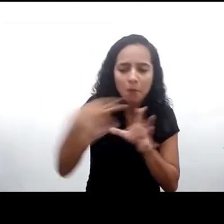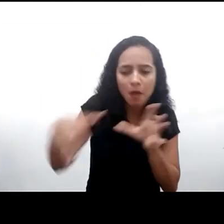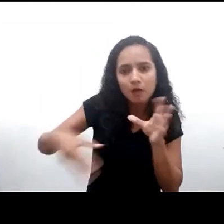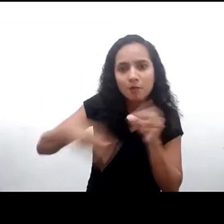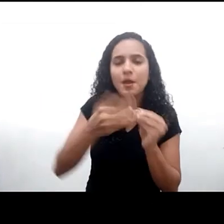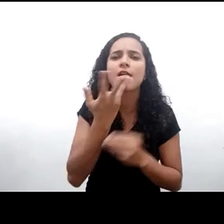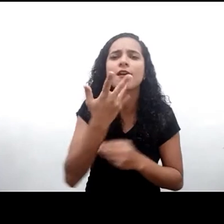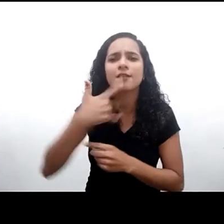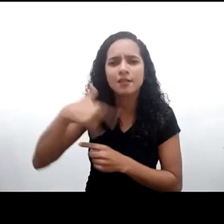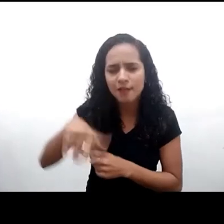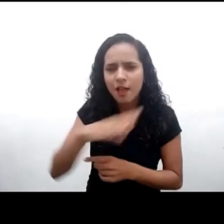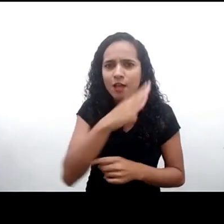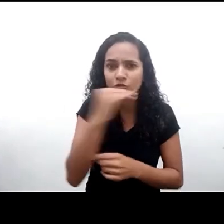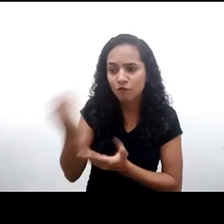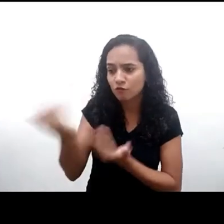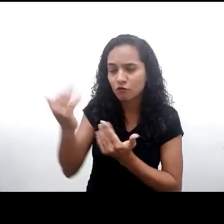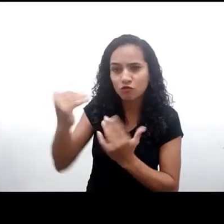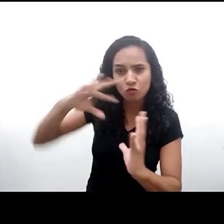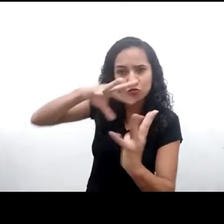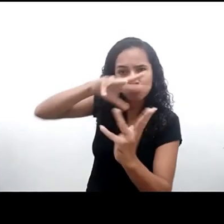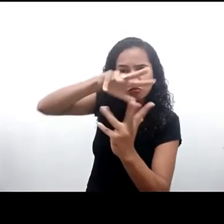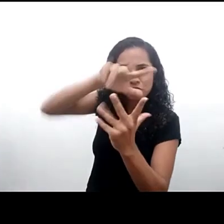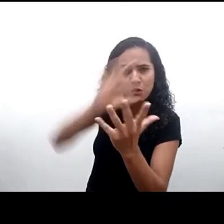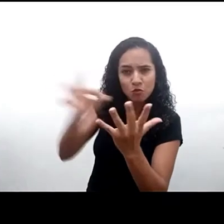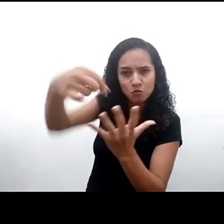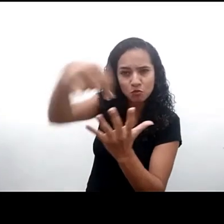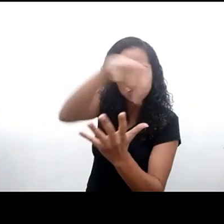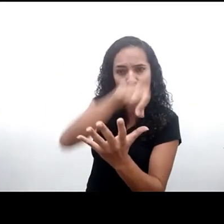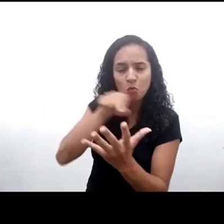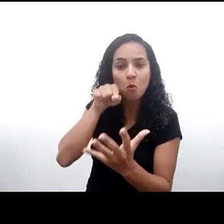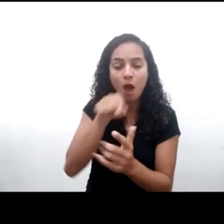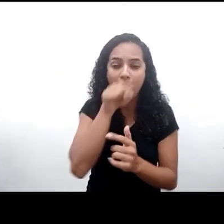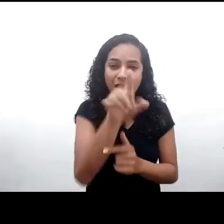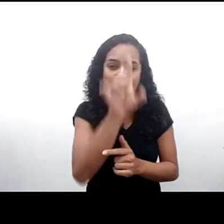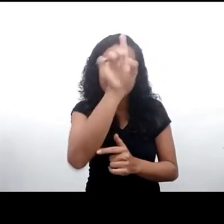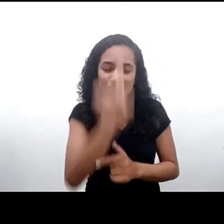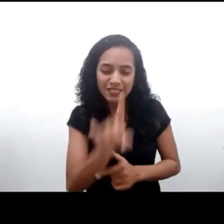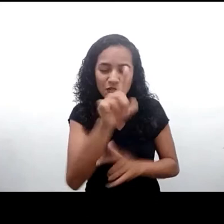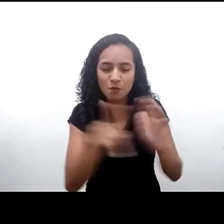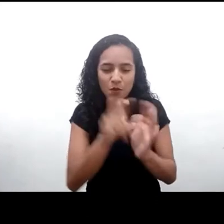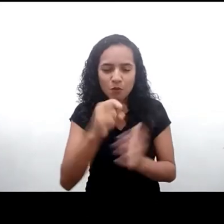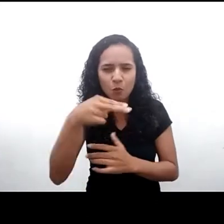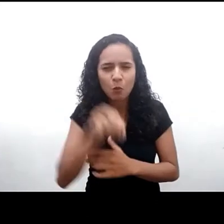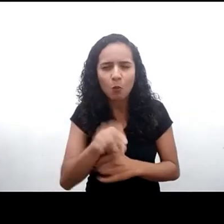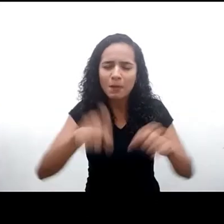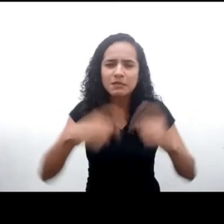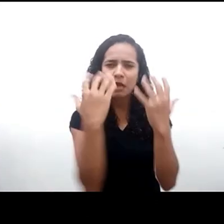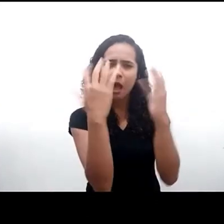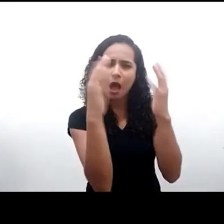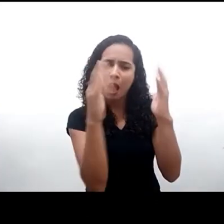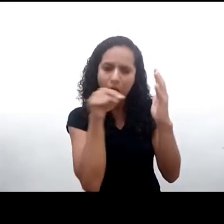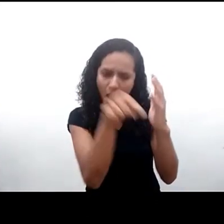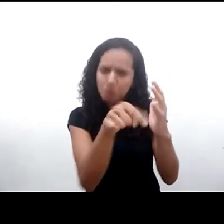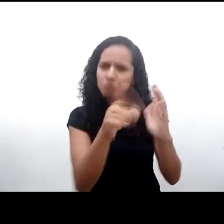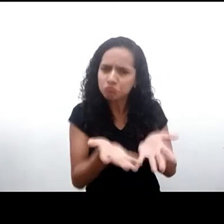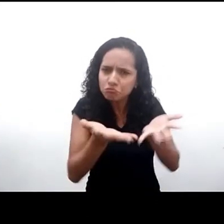jovens de todos os continentes. Todo esse processo, realizado pelo Comitê dos Direitos da Criança da ONU, merece ser aplaudido e festejado, porque